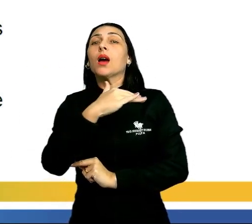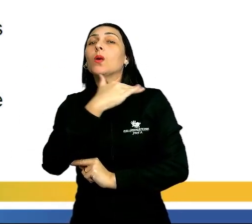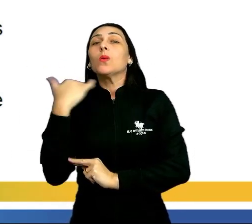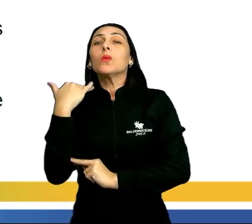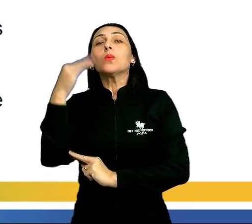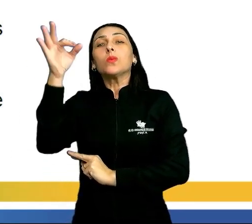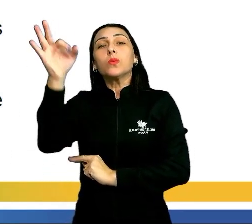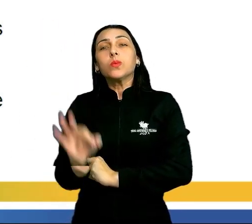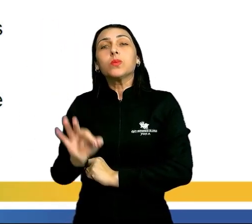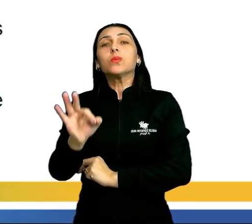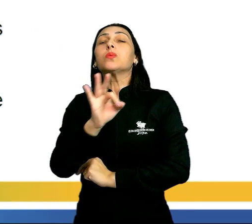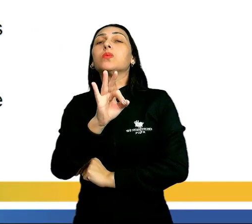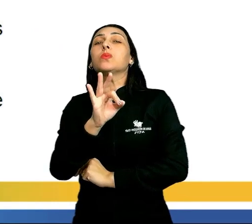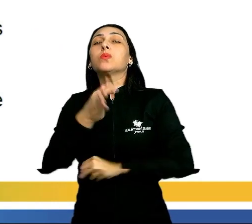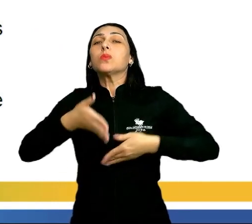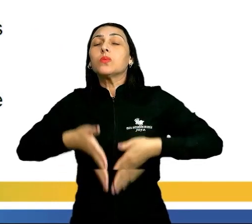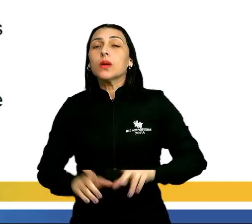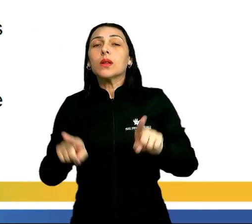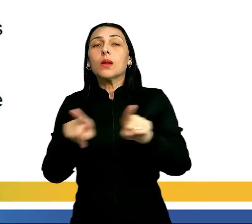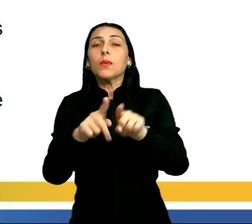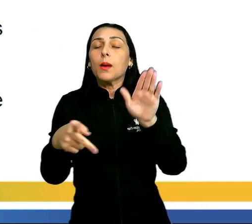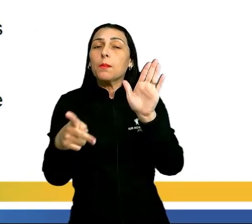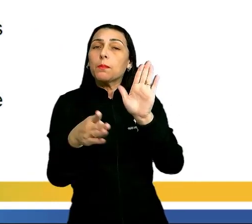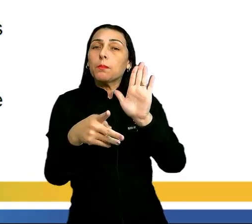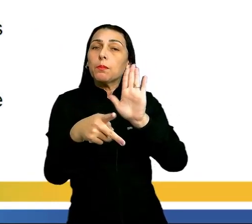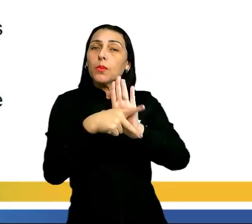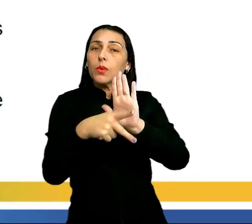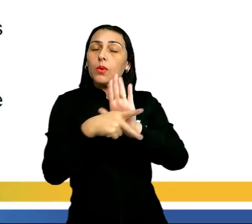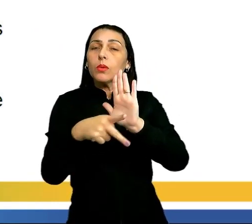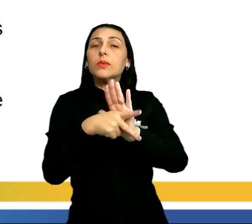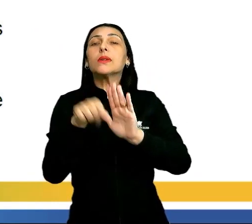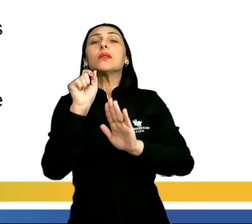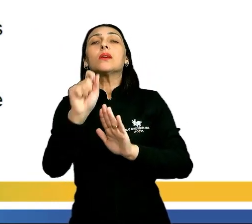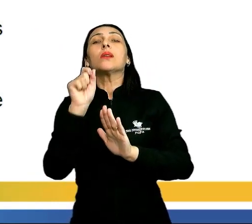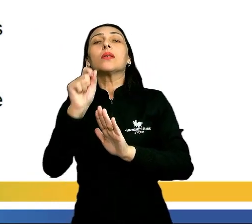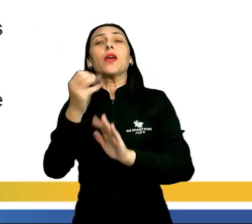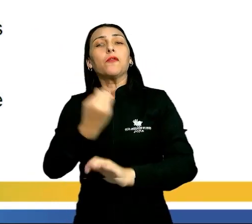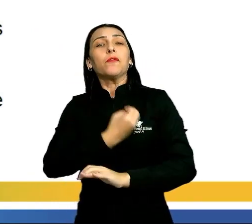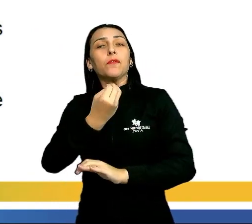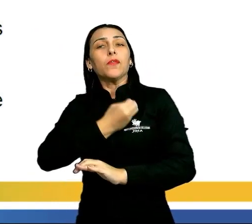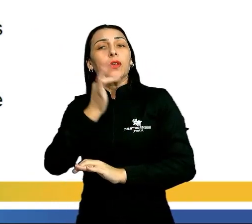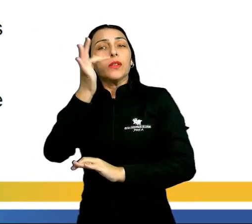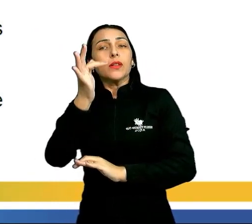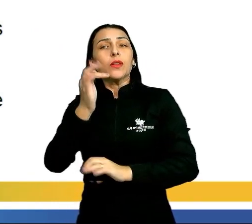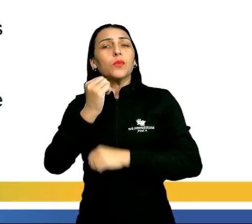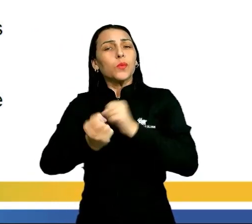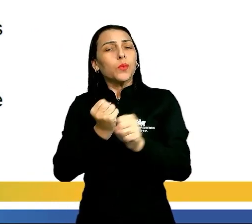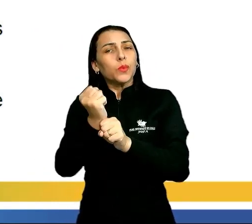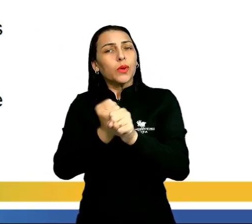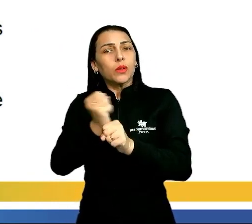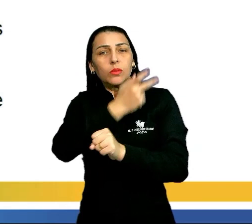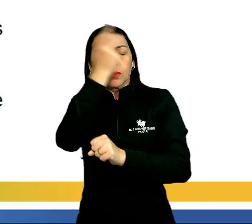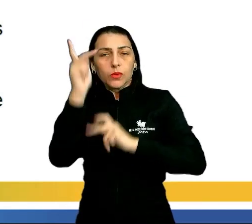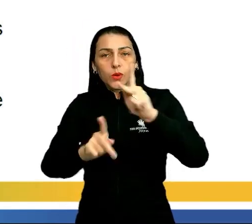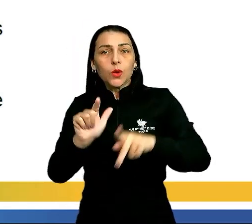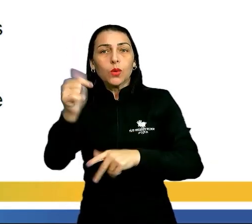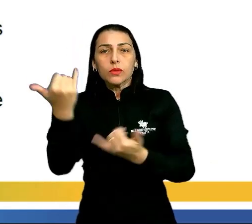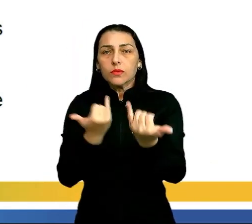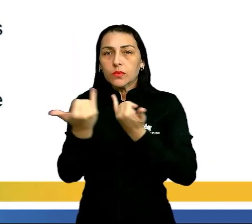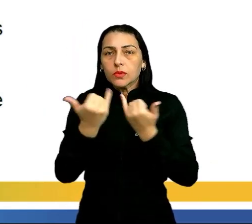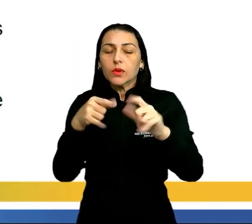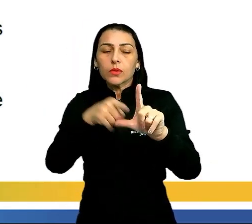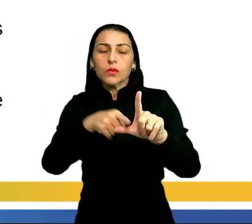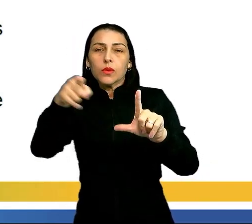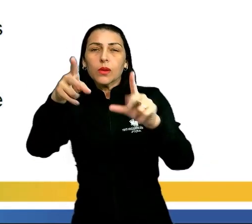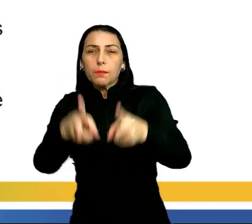natalidade, fecundidade, a própria expectativa de vida, entre outras informações. Então, quando esse